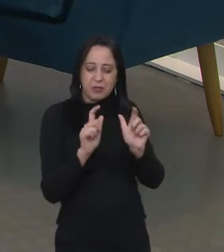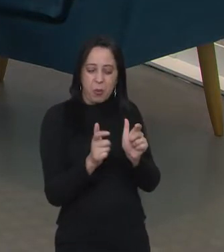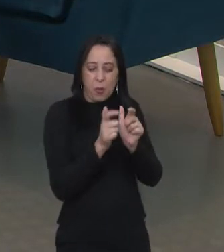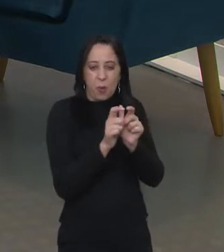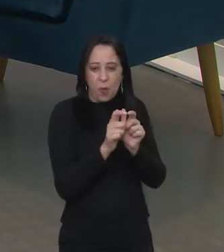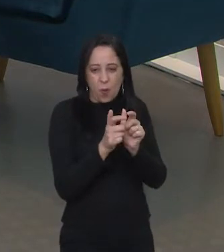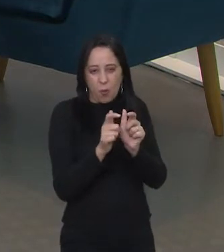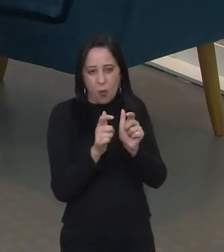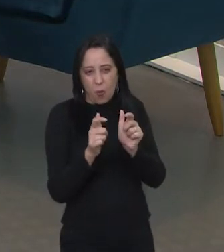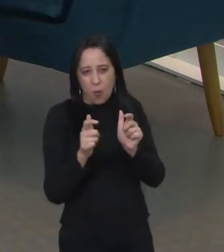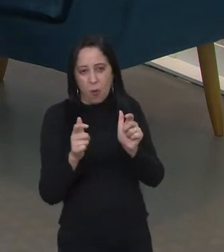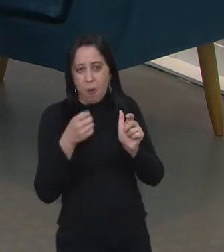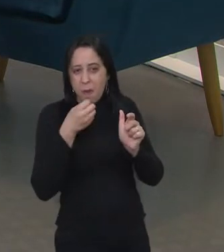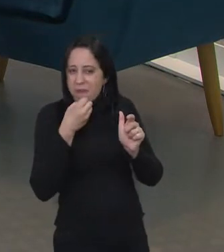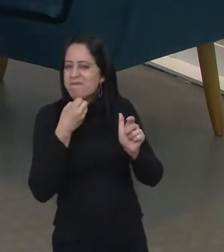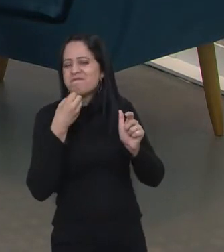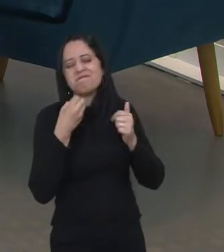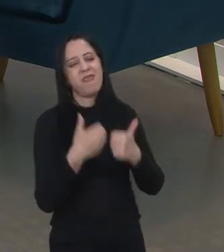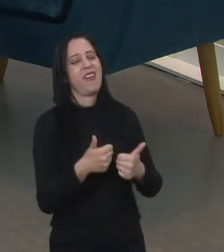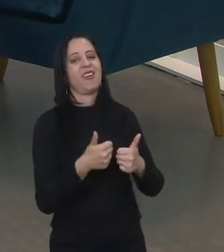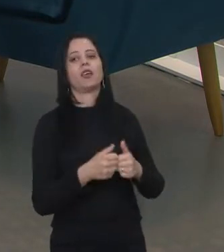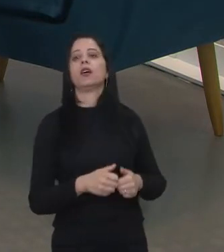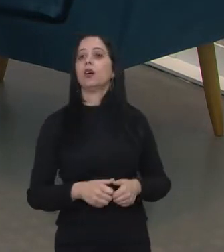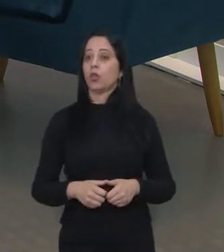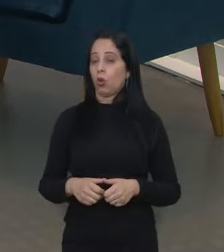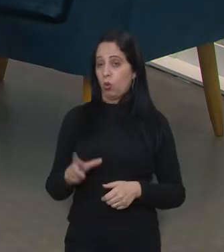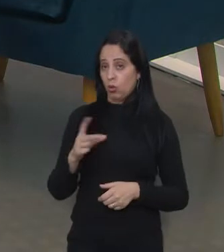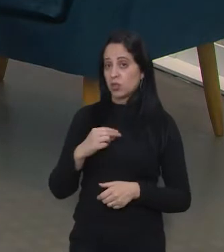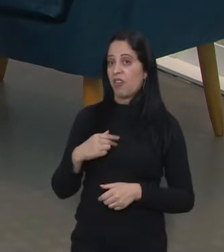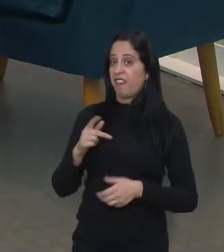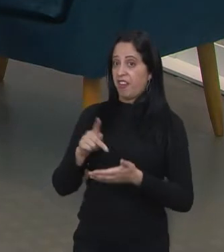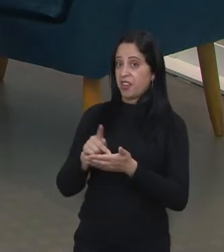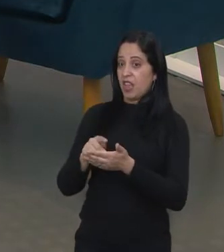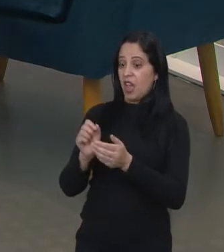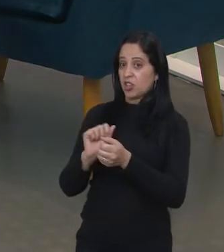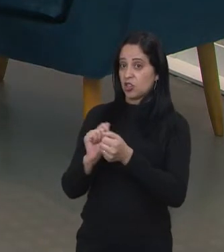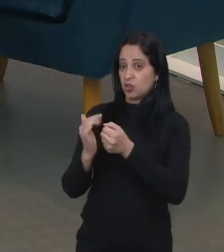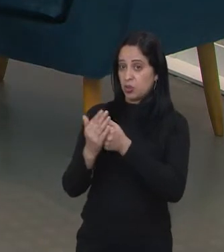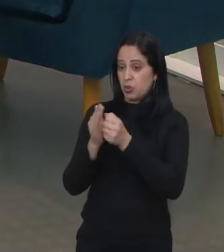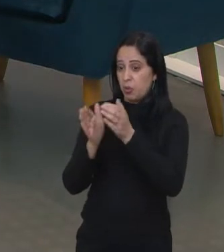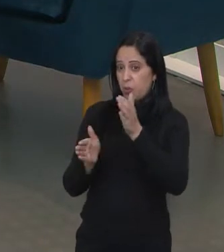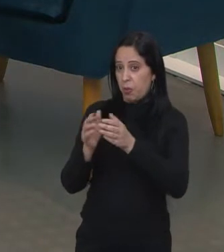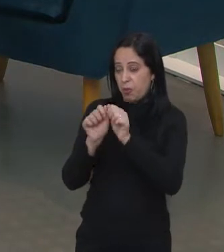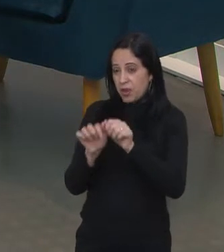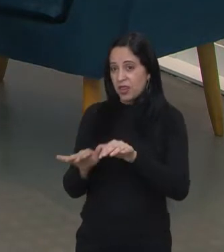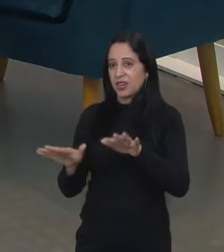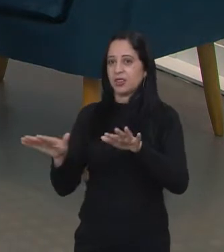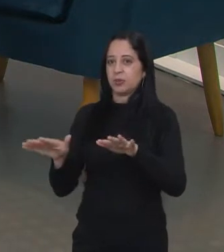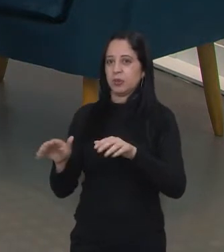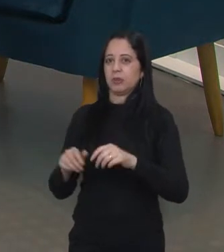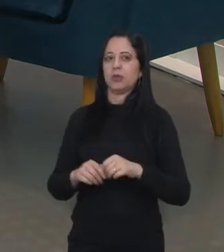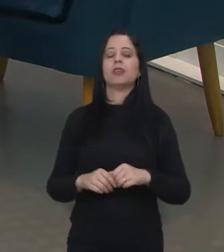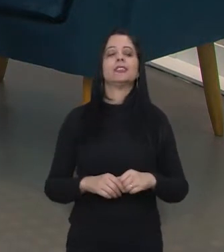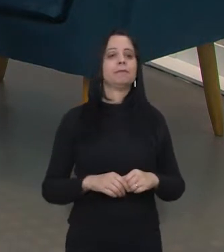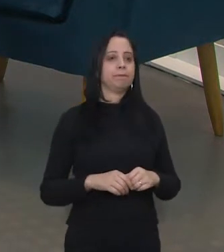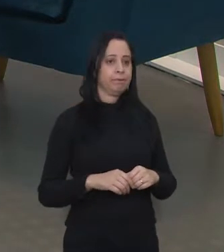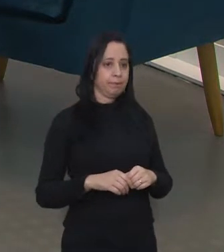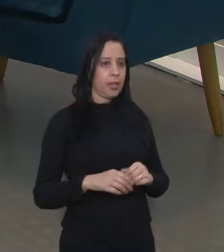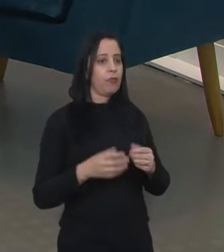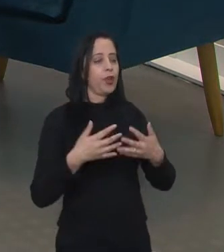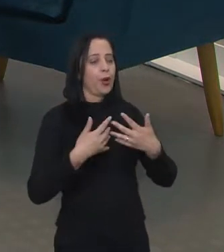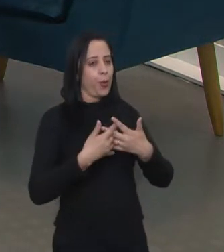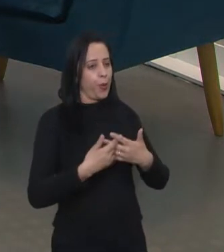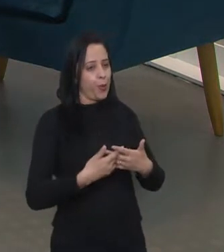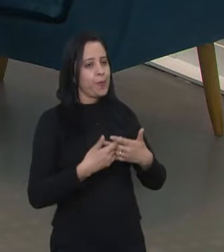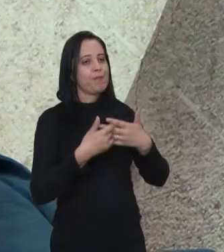Que bom, você tem disso. Sobretudo no período de pandemia, né? Com certeza. Então, no período de pandemia, foi bem complicado para